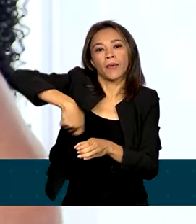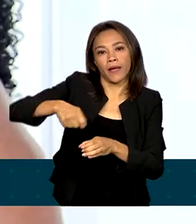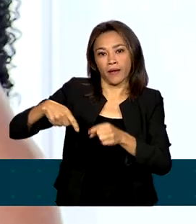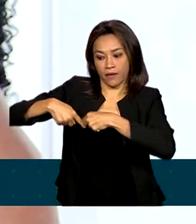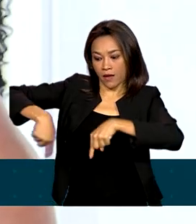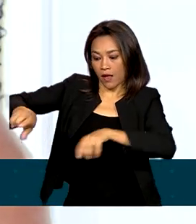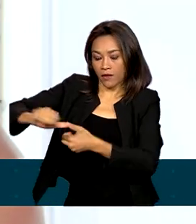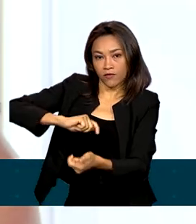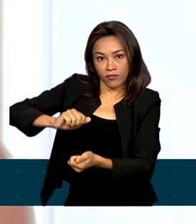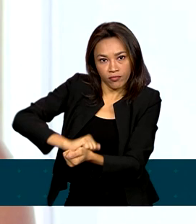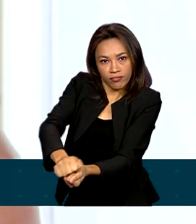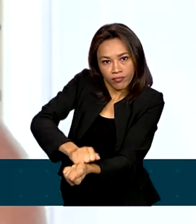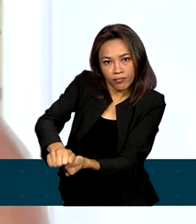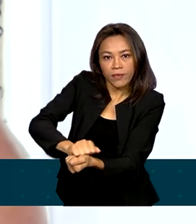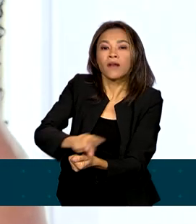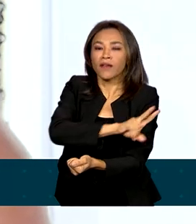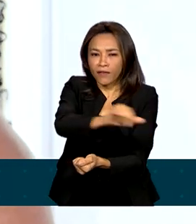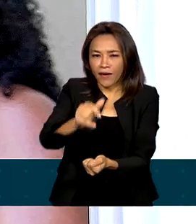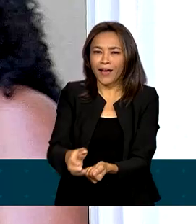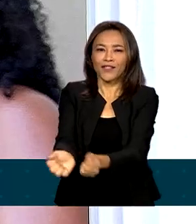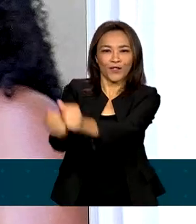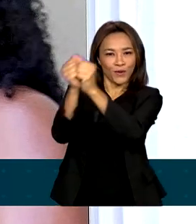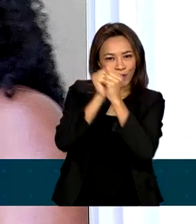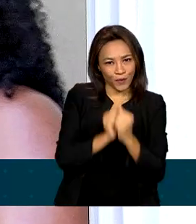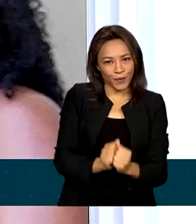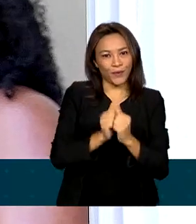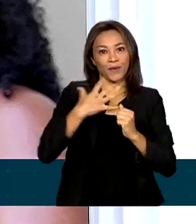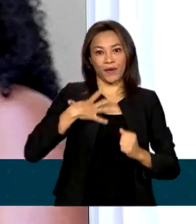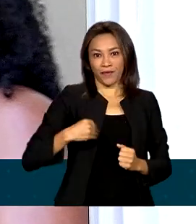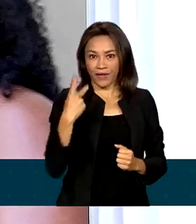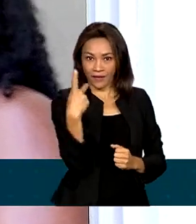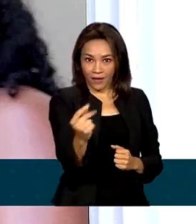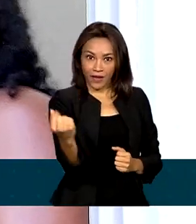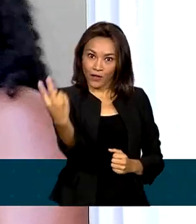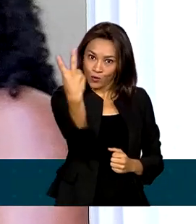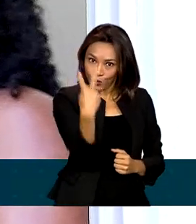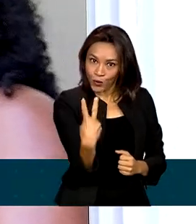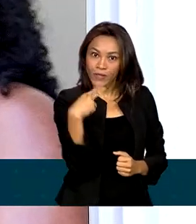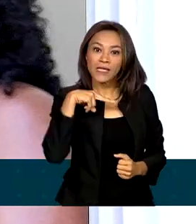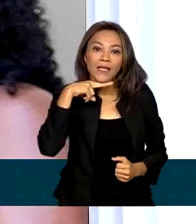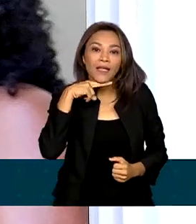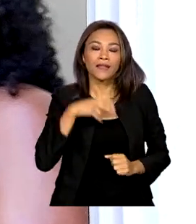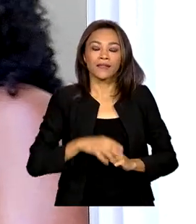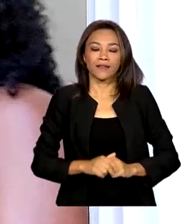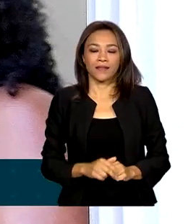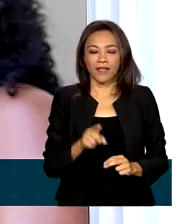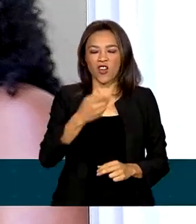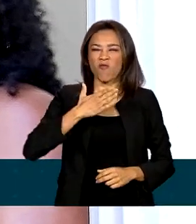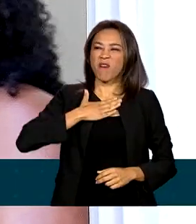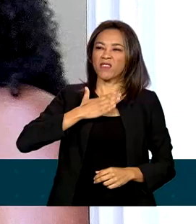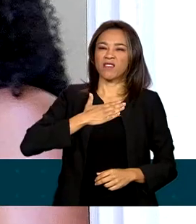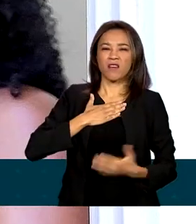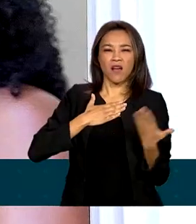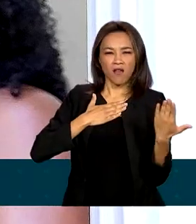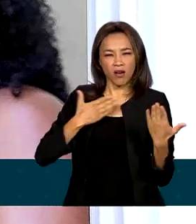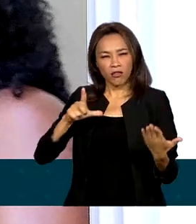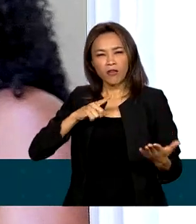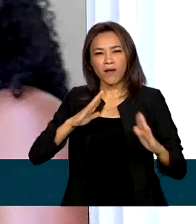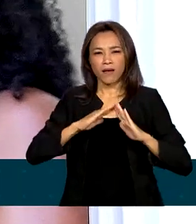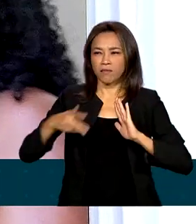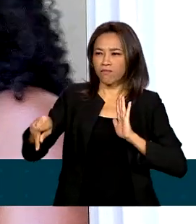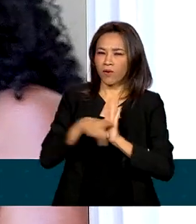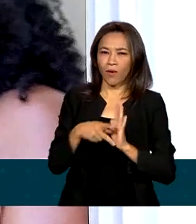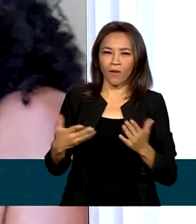que em breve vão abrigar também a filha dela e os dois netos. Você pode bater no peito e dizer, eu tenho minha casa